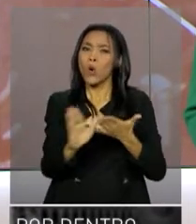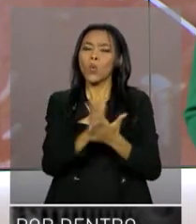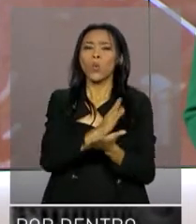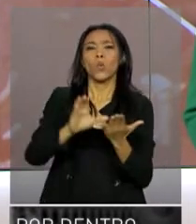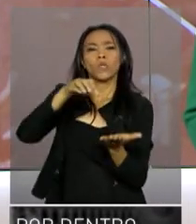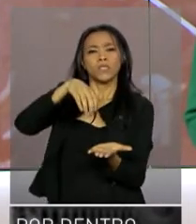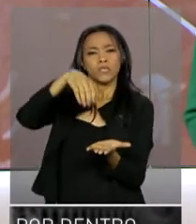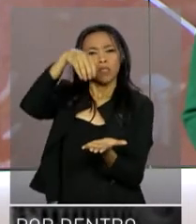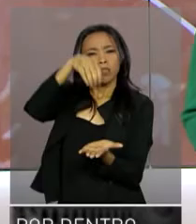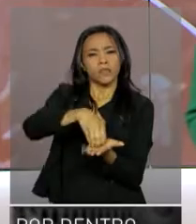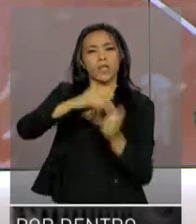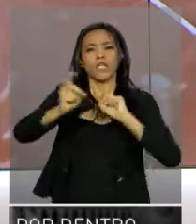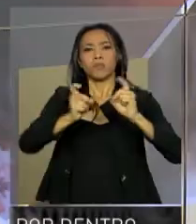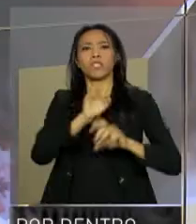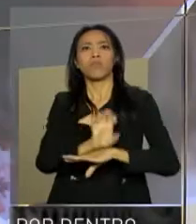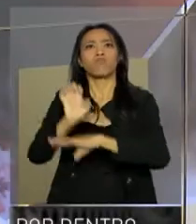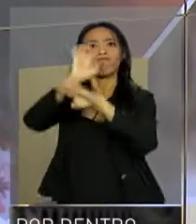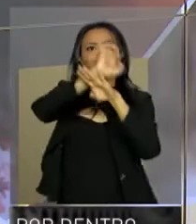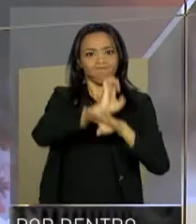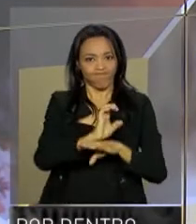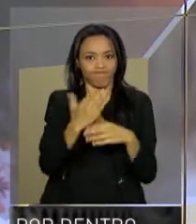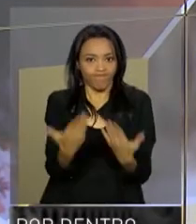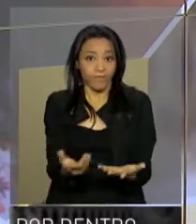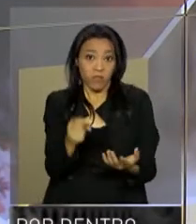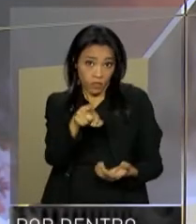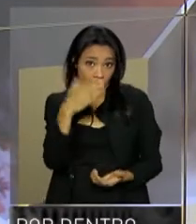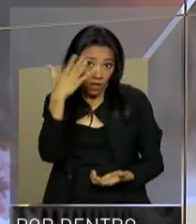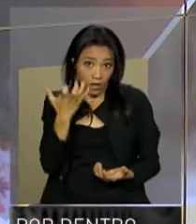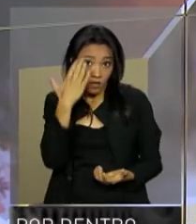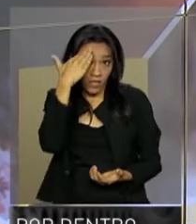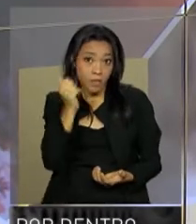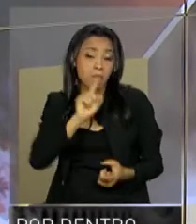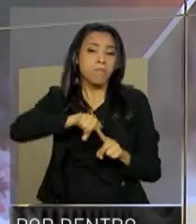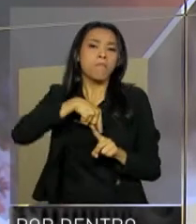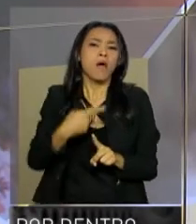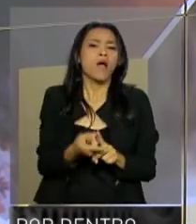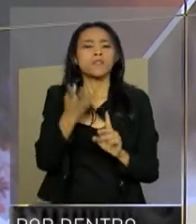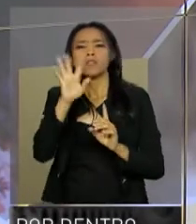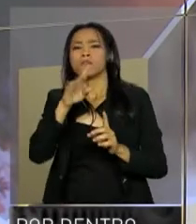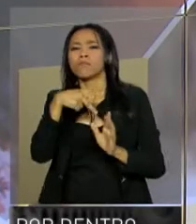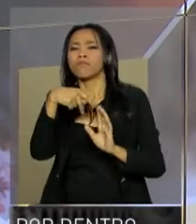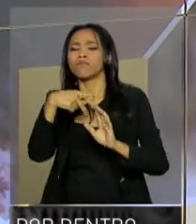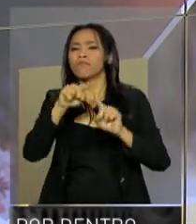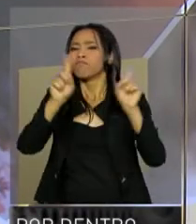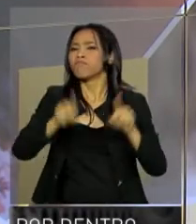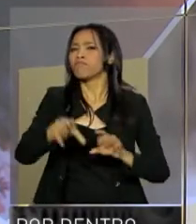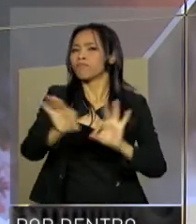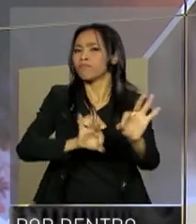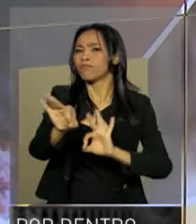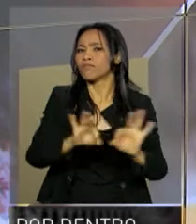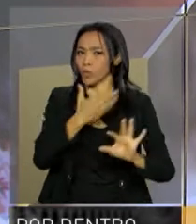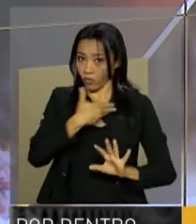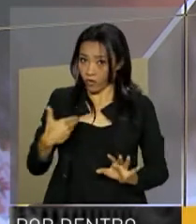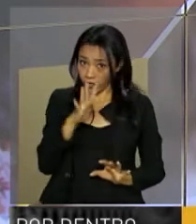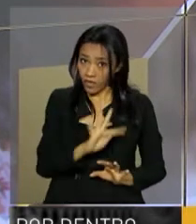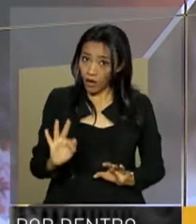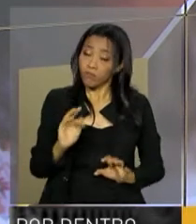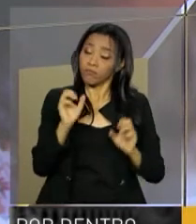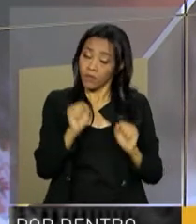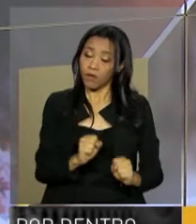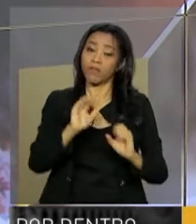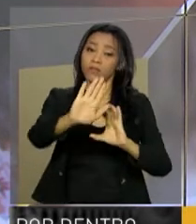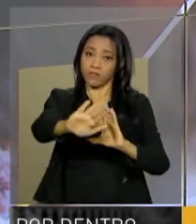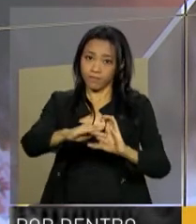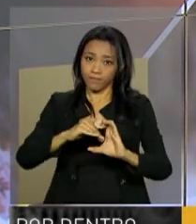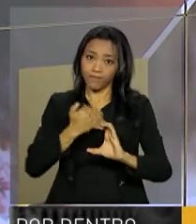superintendências regionais. E você, quer saber mais sobre algum projeto ou ação do governo federal? Então escreva para